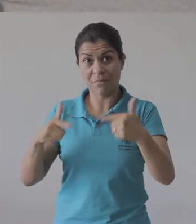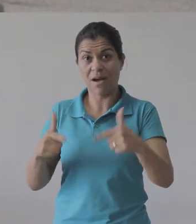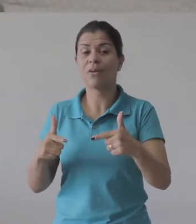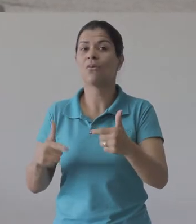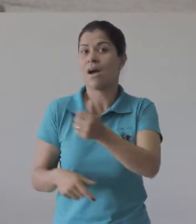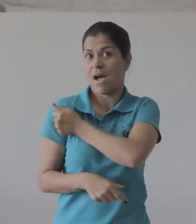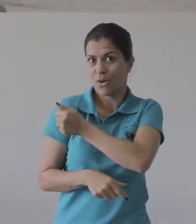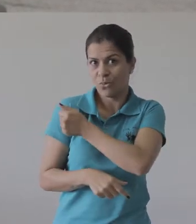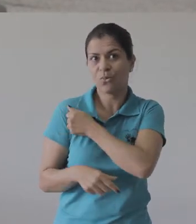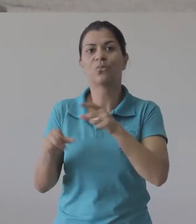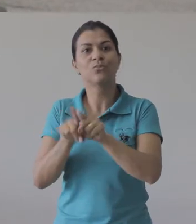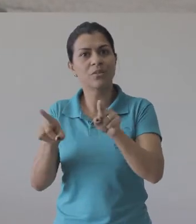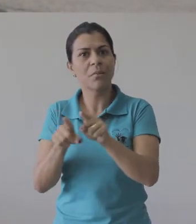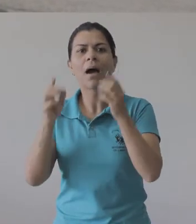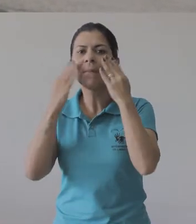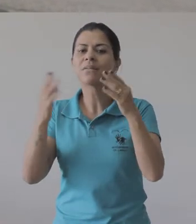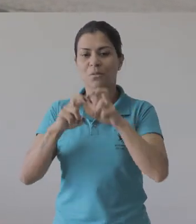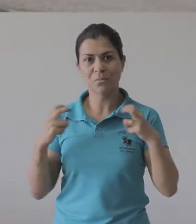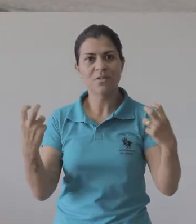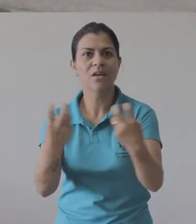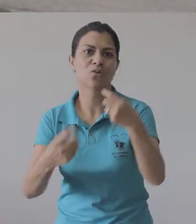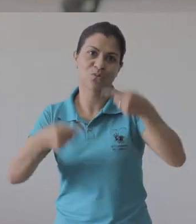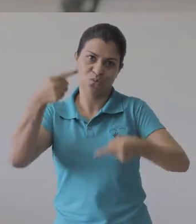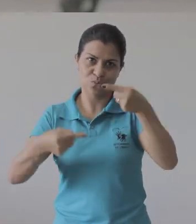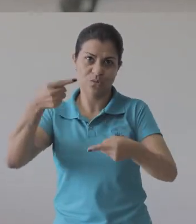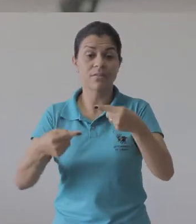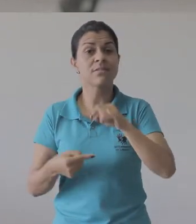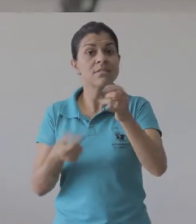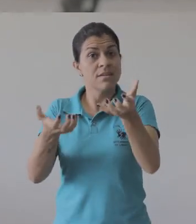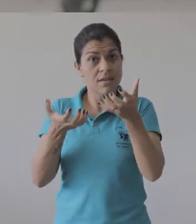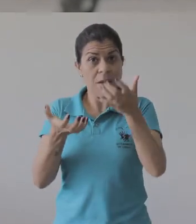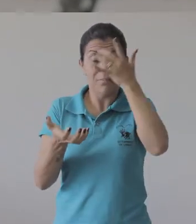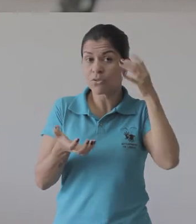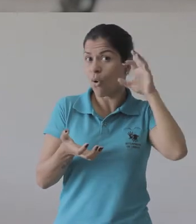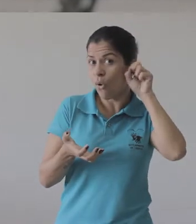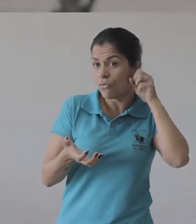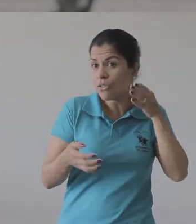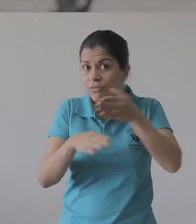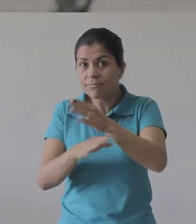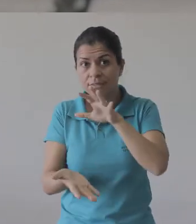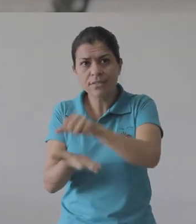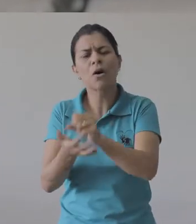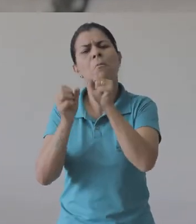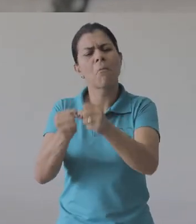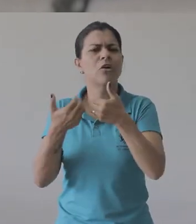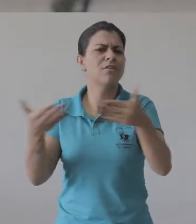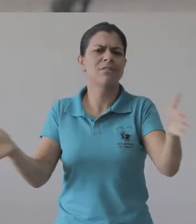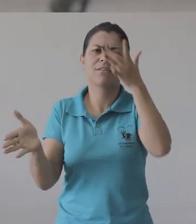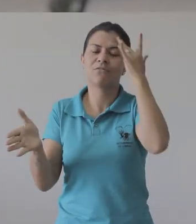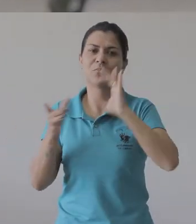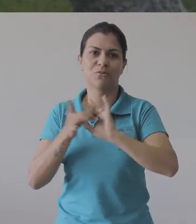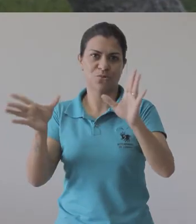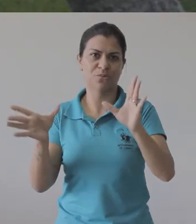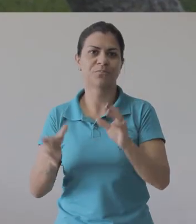trabalho científico dos estudantes, palestras e mesas redondas. As inscrições para ouvintes serão realizadas no dia do evento, que é aberto para toda